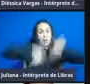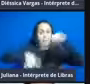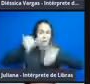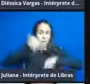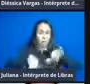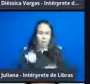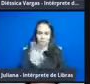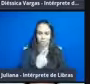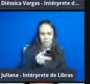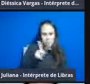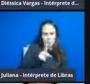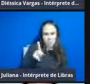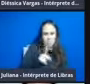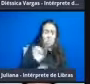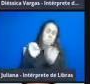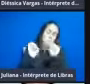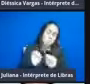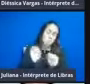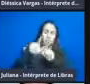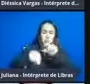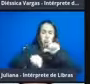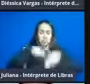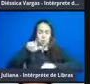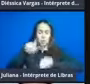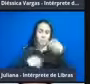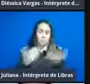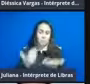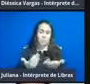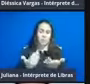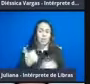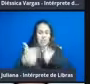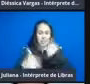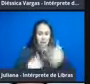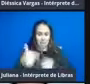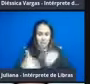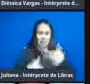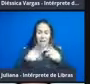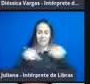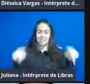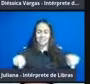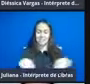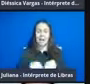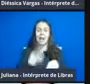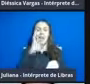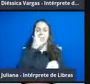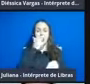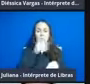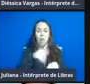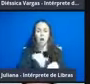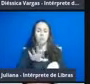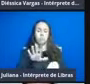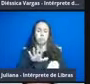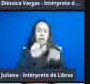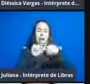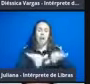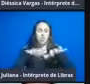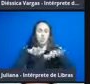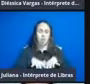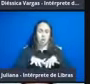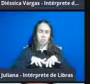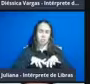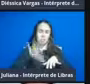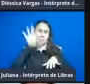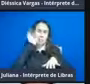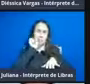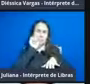escolher, né, ou trabalhar em sala de aula como um auditório ou como um laboratório. E a gente parte do princípio que a sala de aula tem que ser um laboratório,